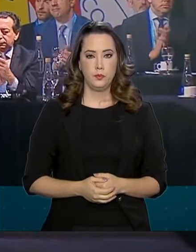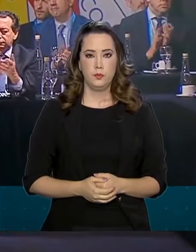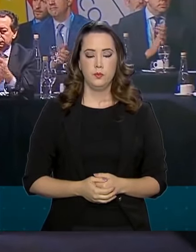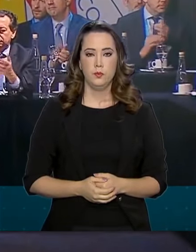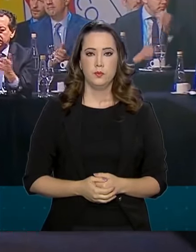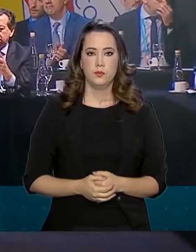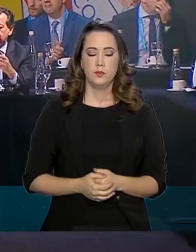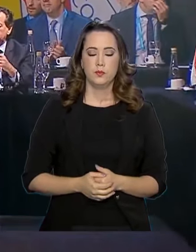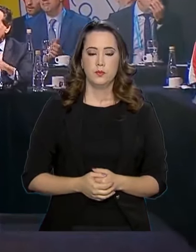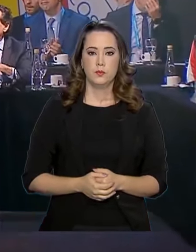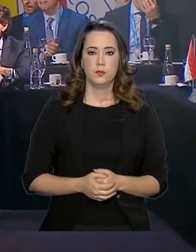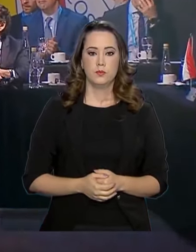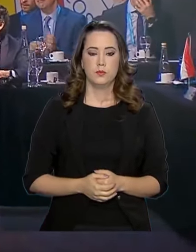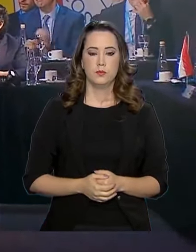Obrigado. Obrigado. Obrigado.